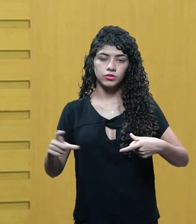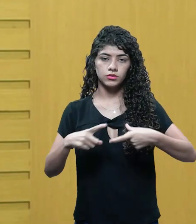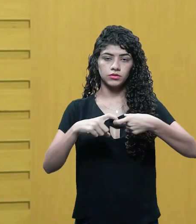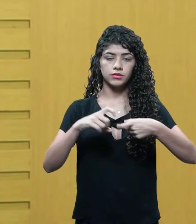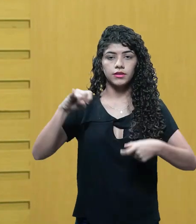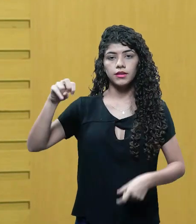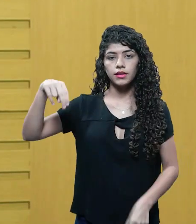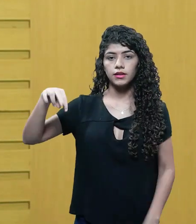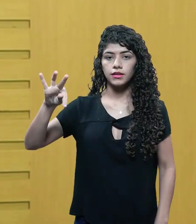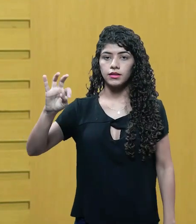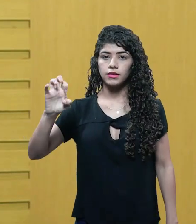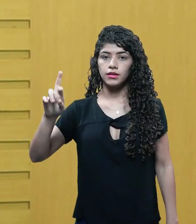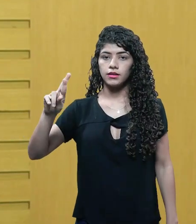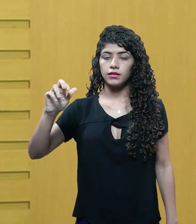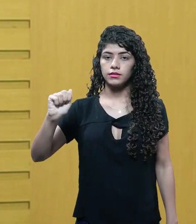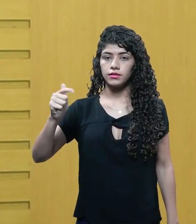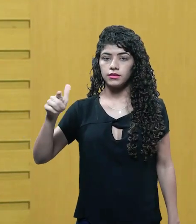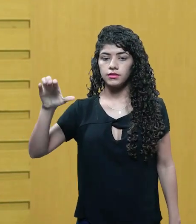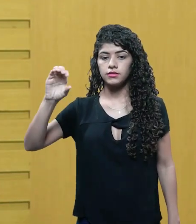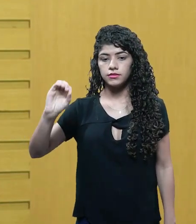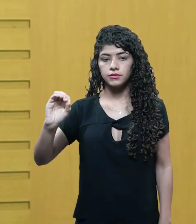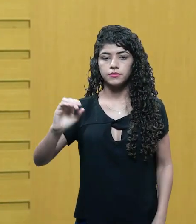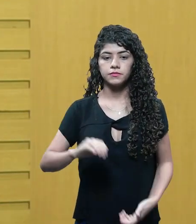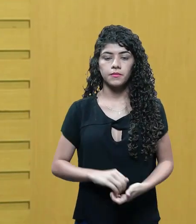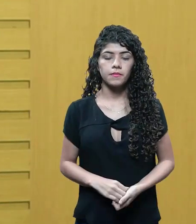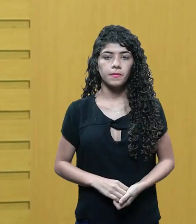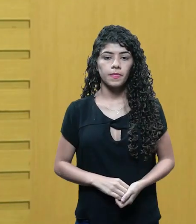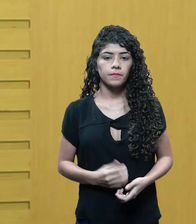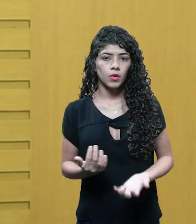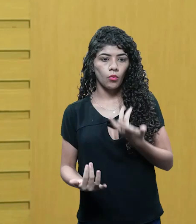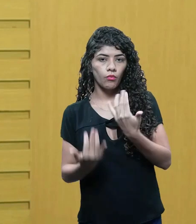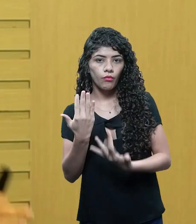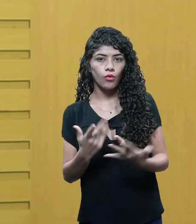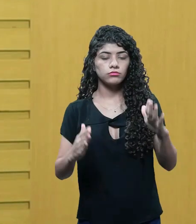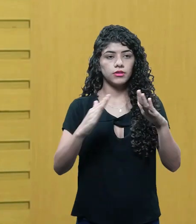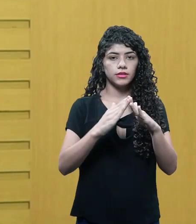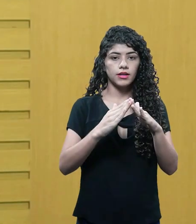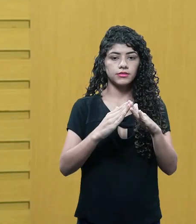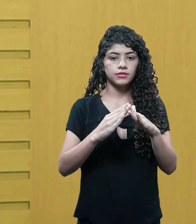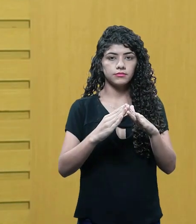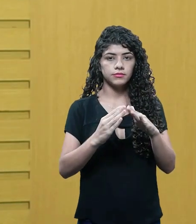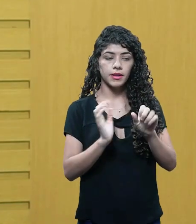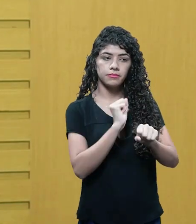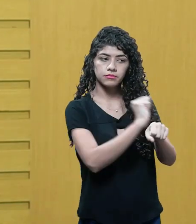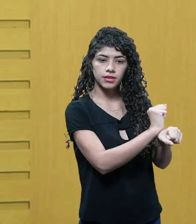integração, porque vão integrar a história. Certo? O fogo numa casa. Aí faz um corte,